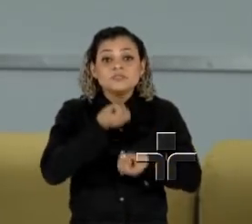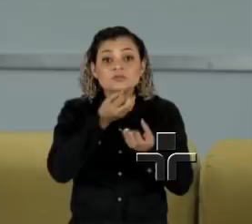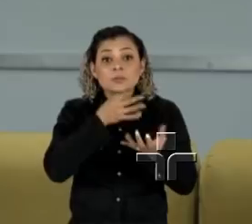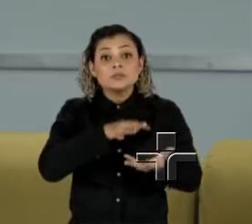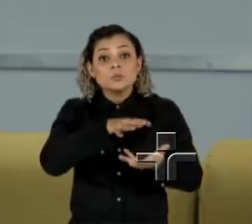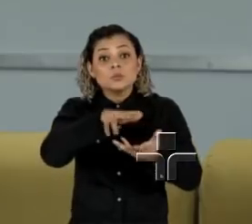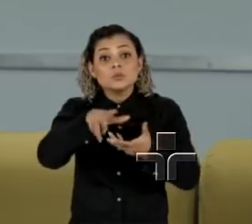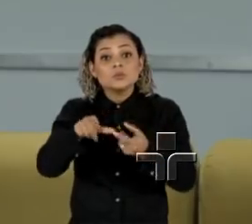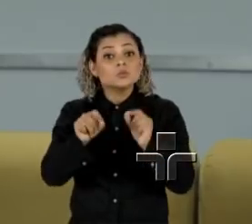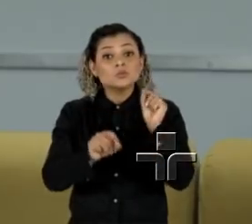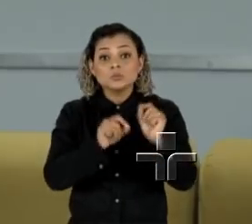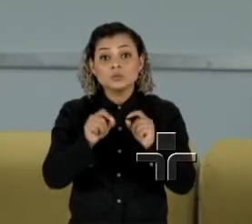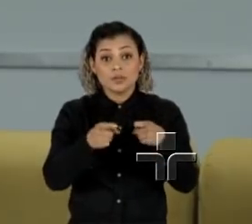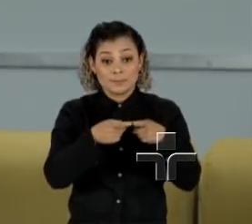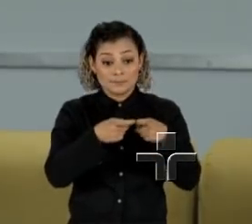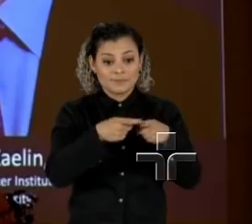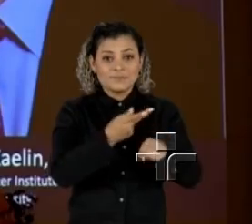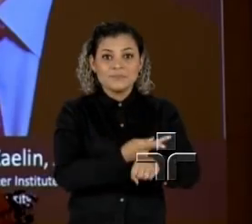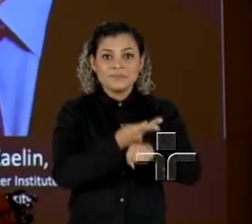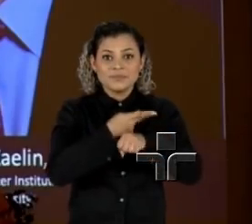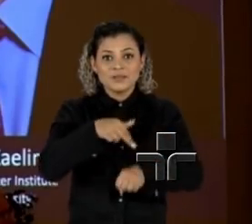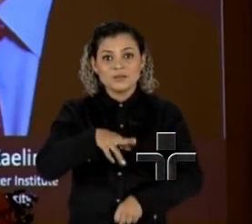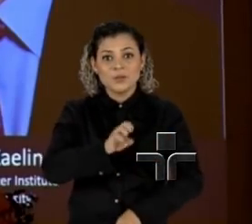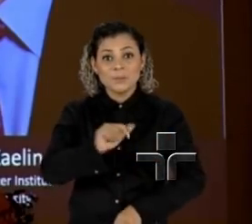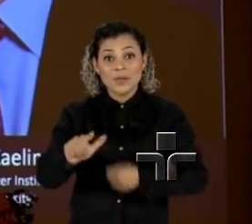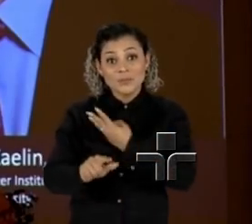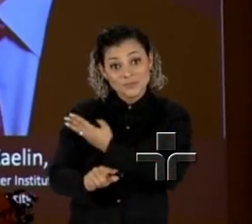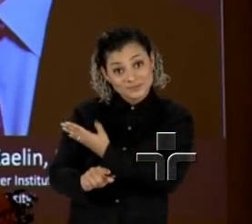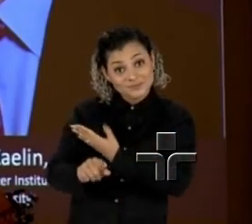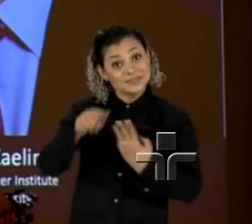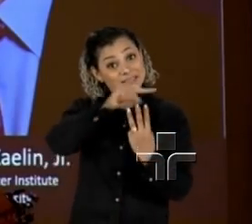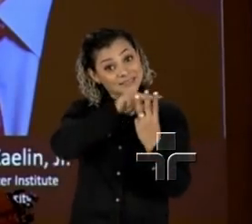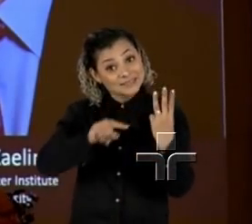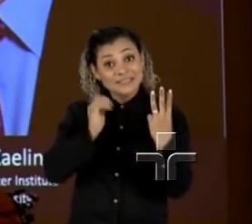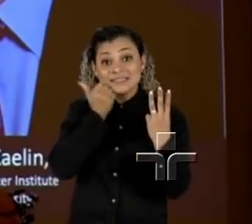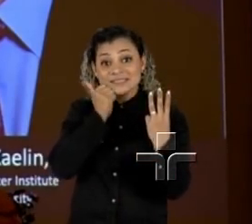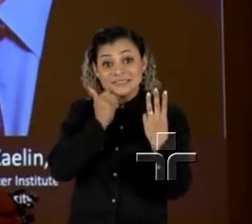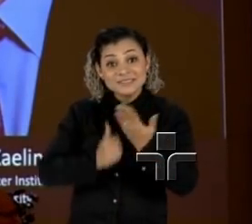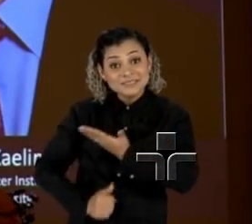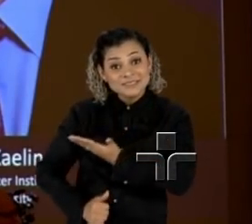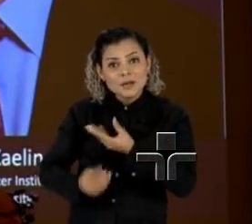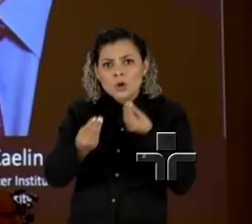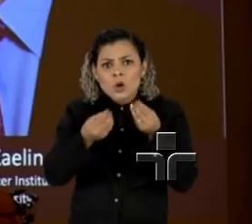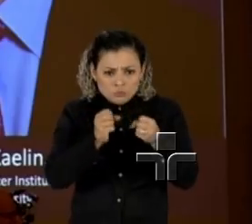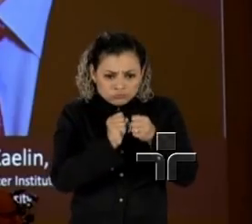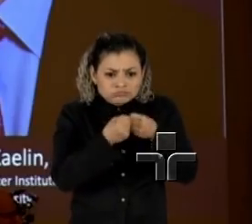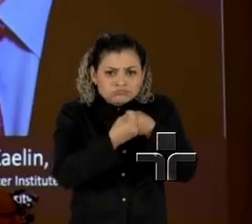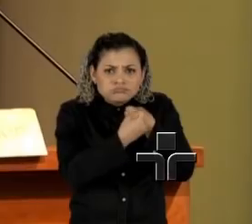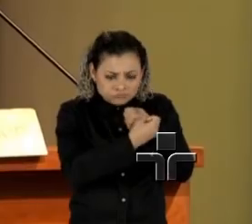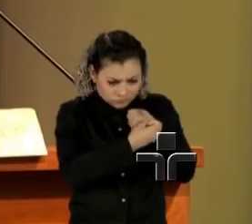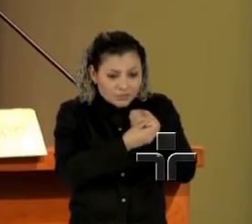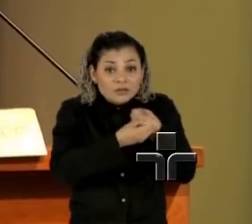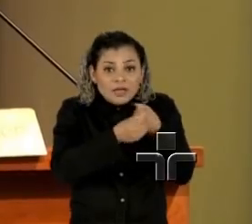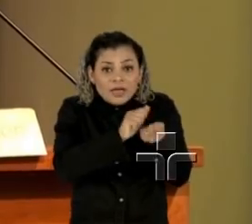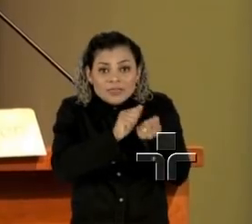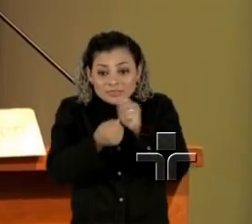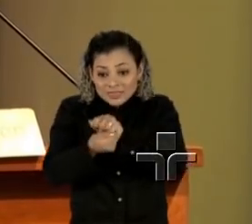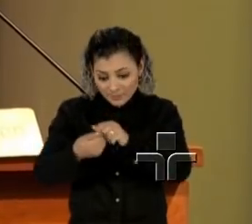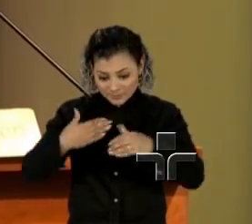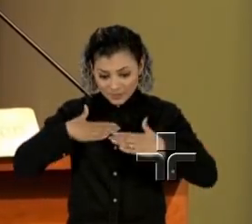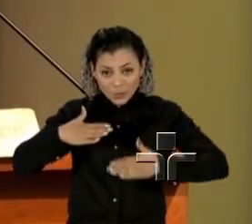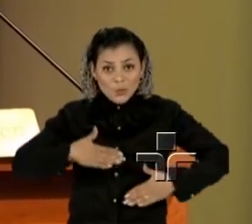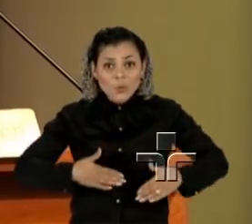internacionais, o Nobel de Medicina vai para a trilha de cientistas que investigou como as células se adaptam aos diferentes níveis de